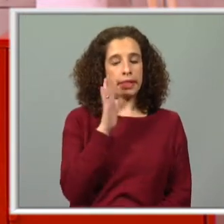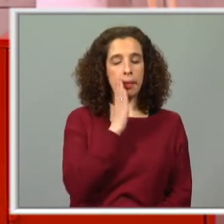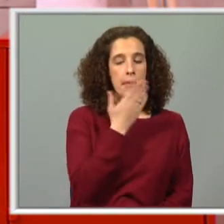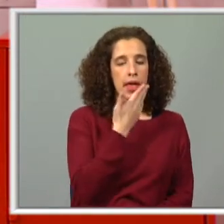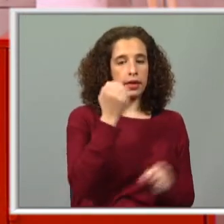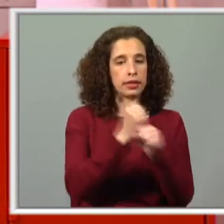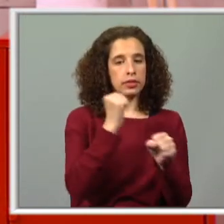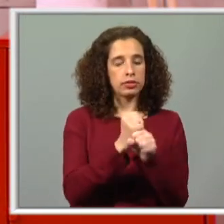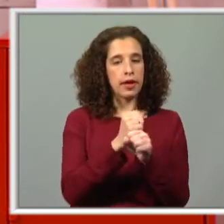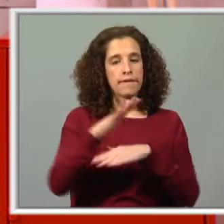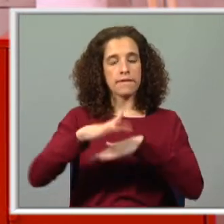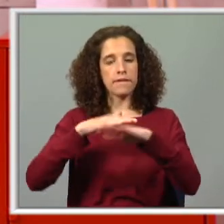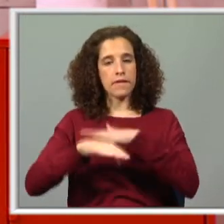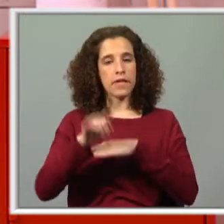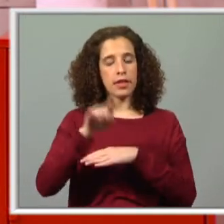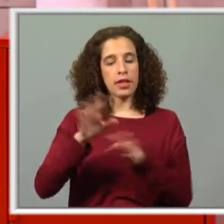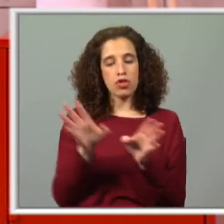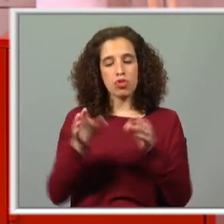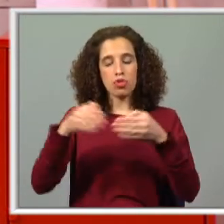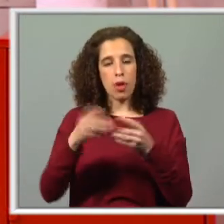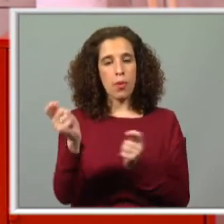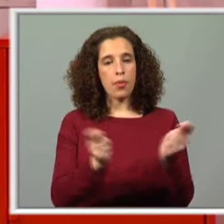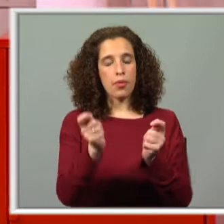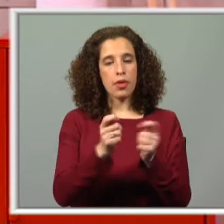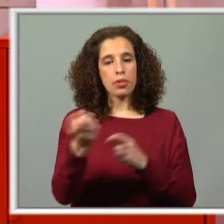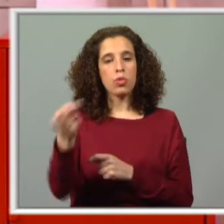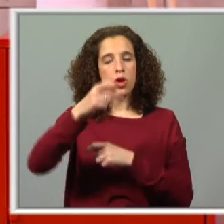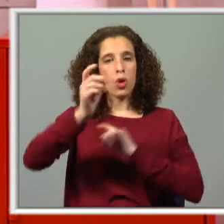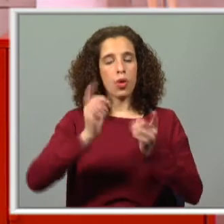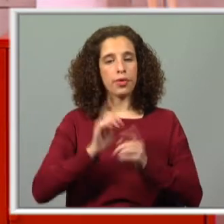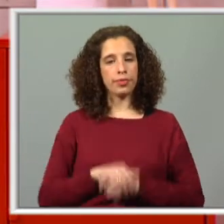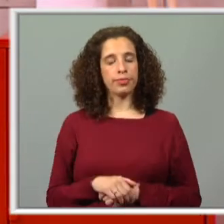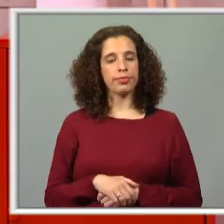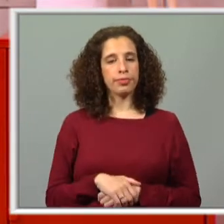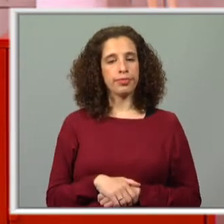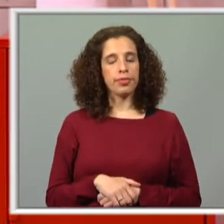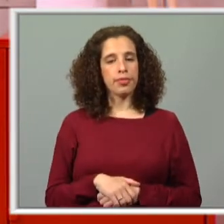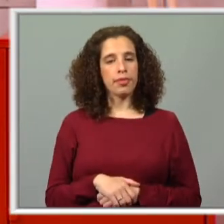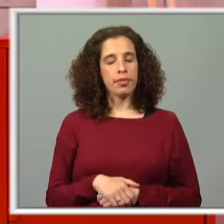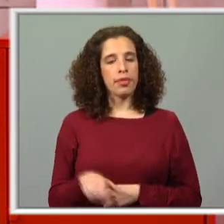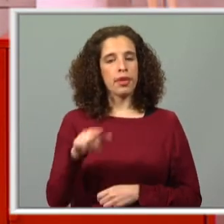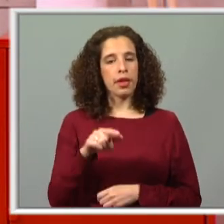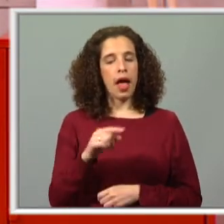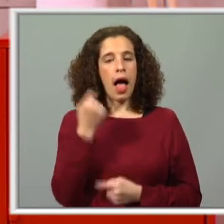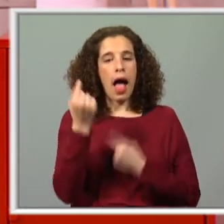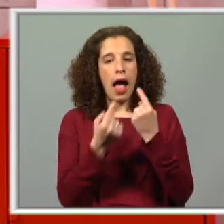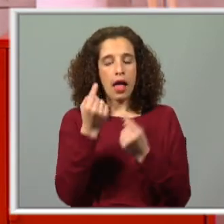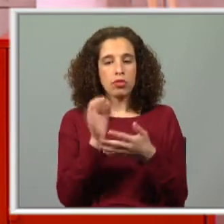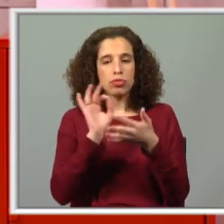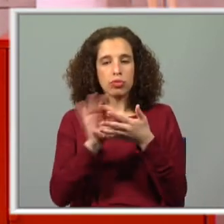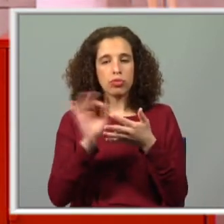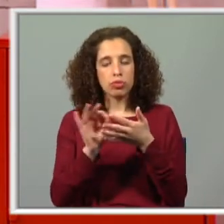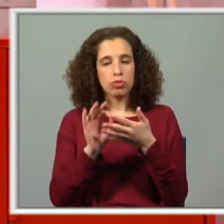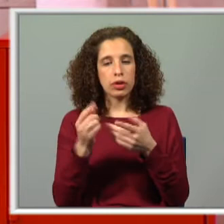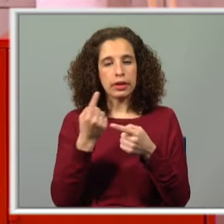funções que desempenham nesta comunidade organizada, que é que acontece? Elas até podem o quê? Algumas características